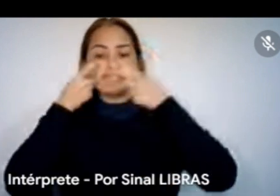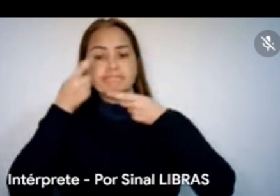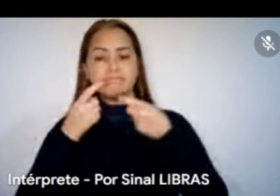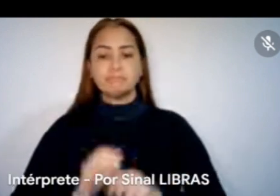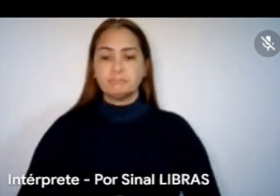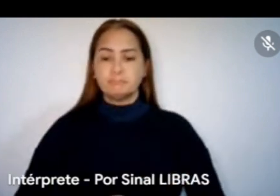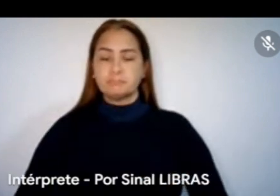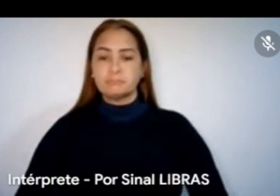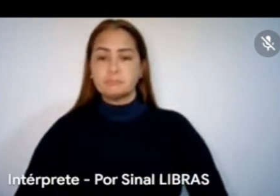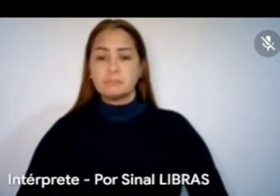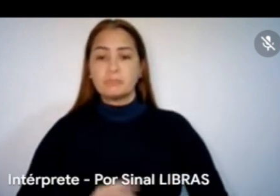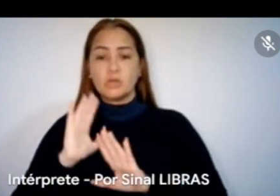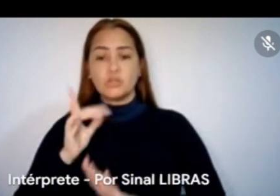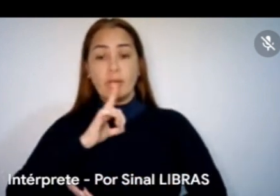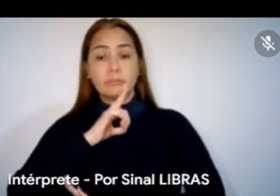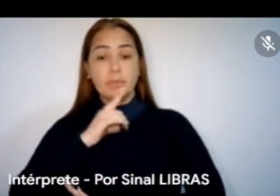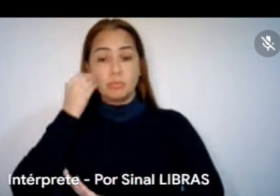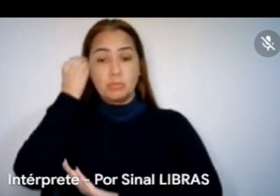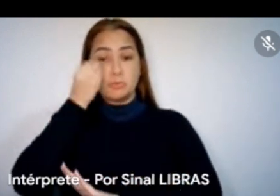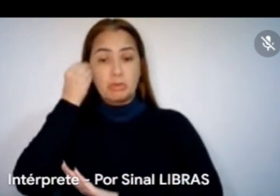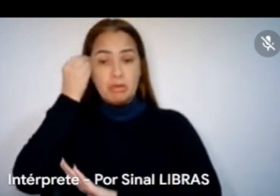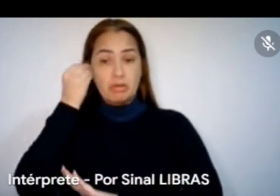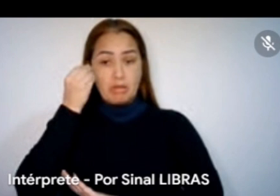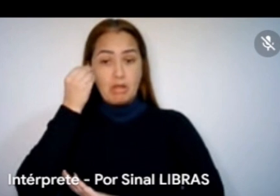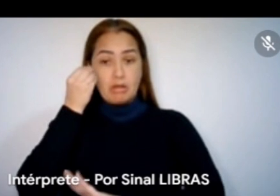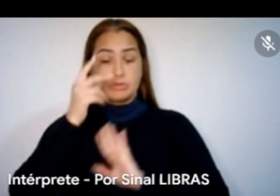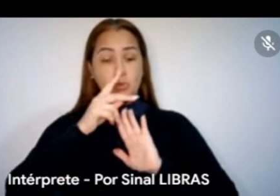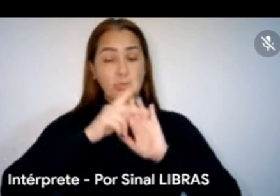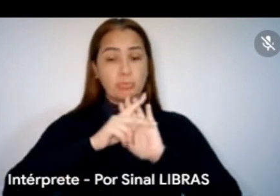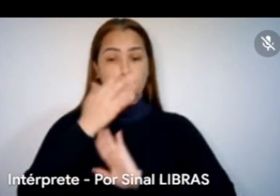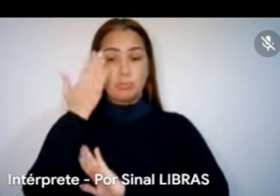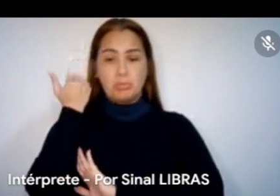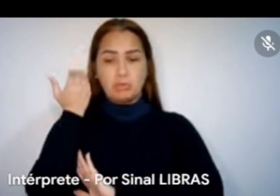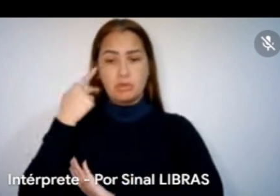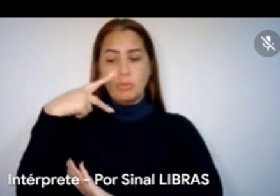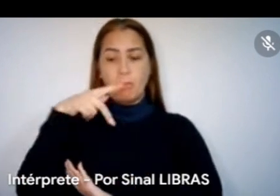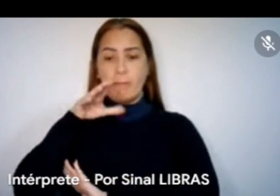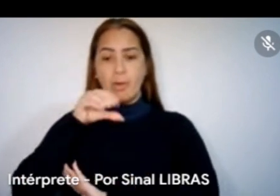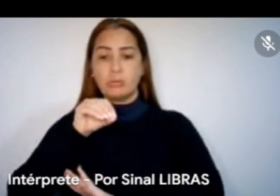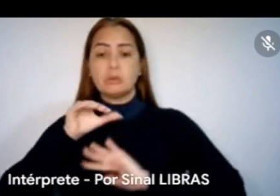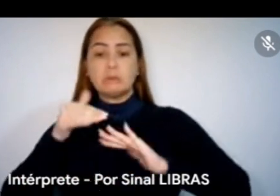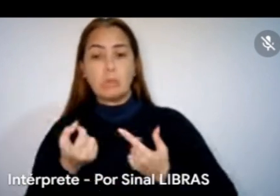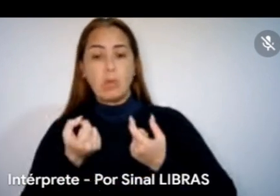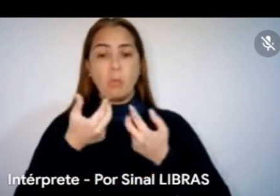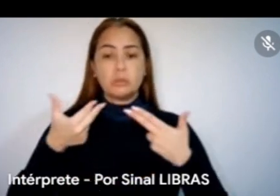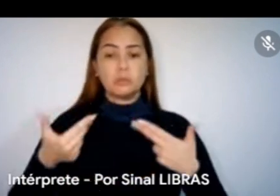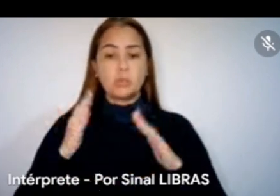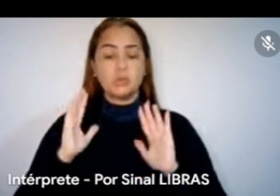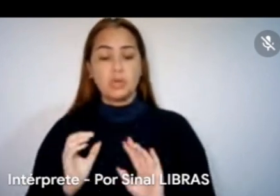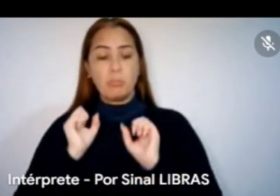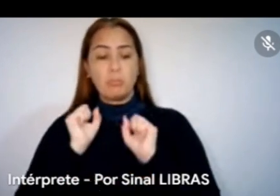também pela experiência do edital passado, da lei Paulo Gustavo, que algumas coisas eu acho que a gente poderia já começar pontuando,